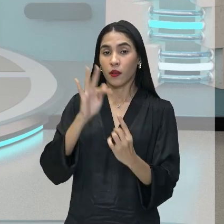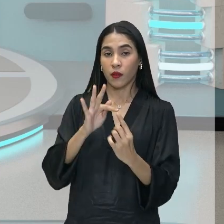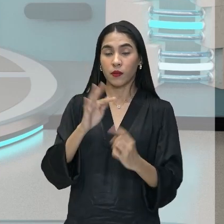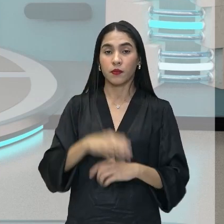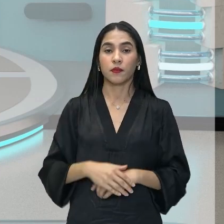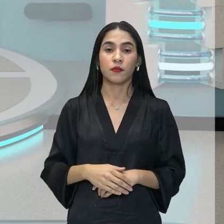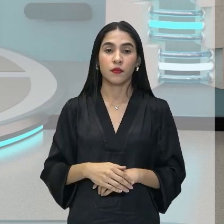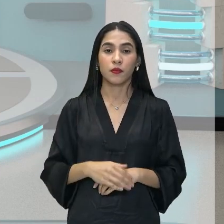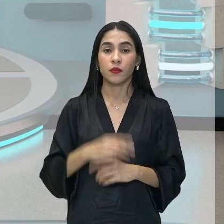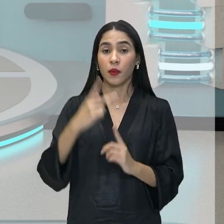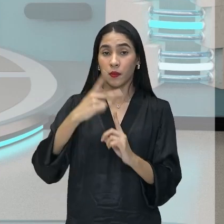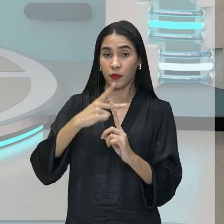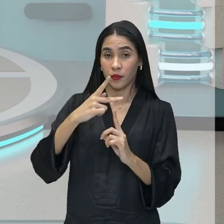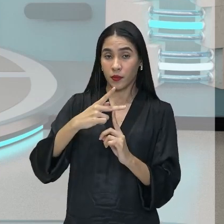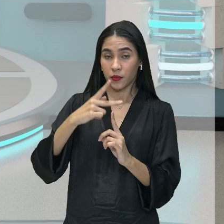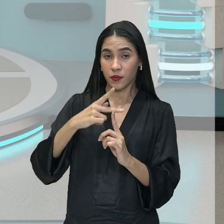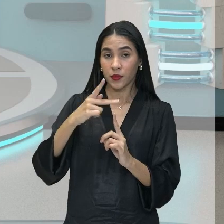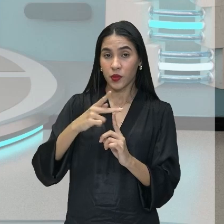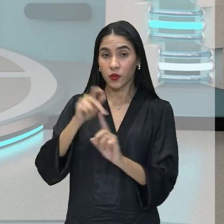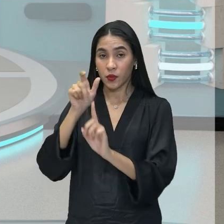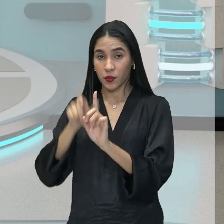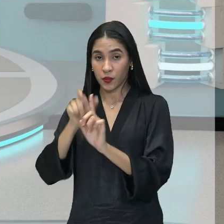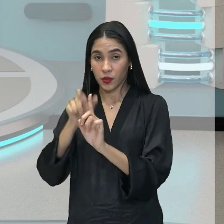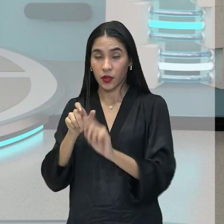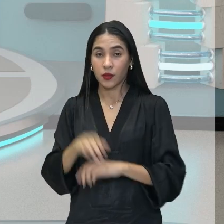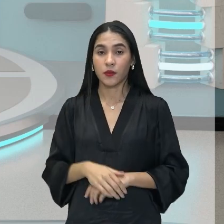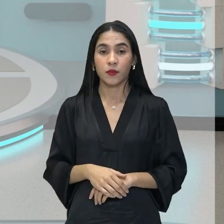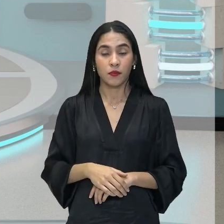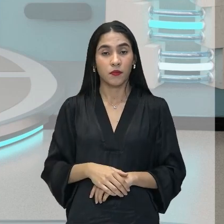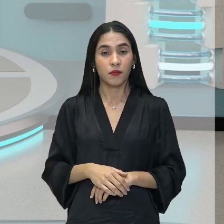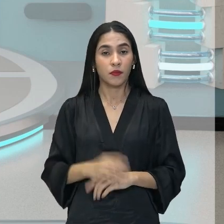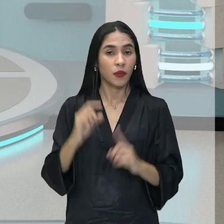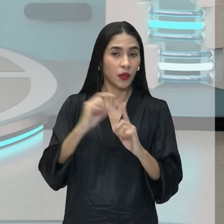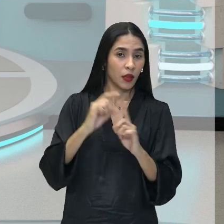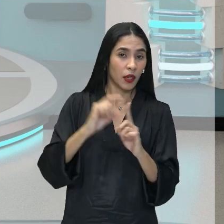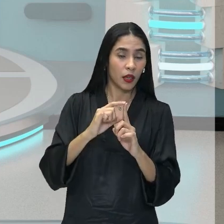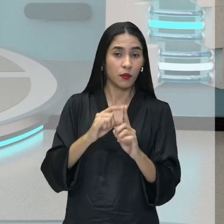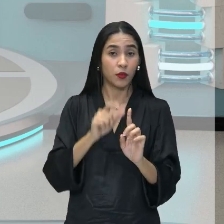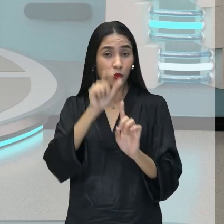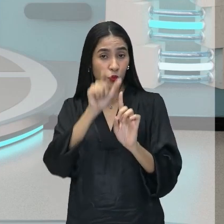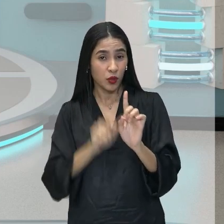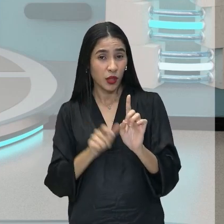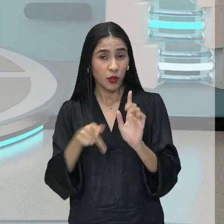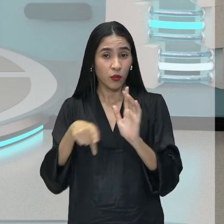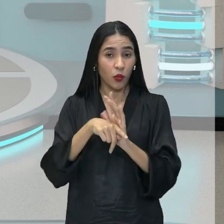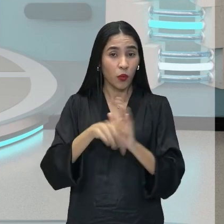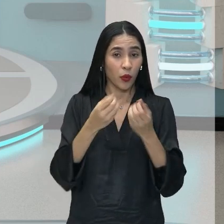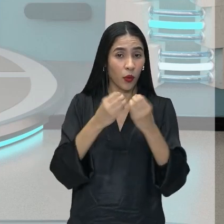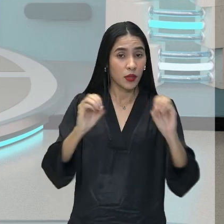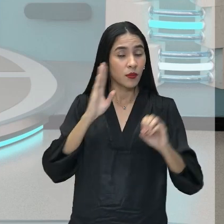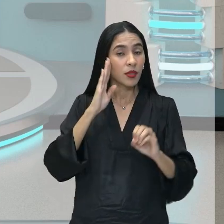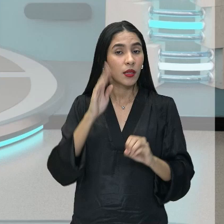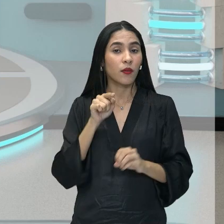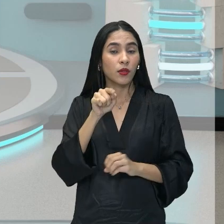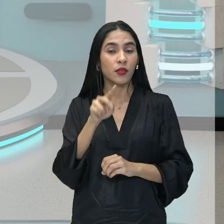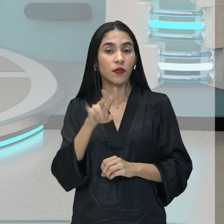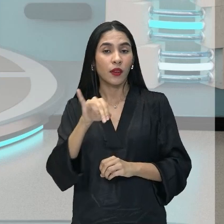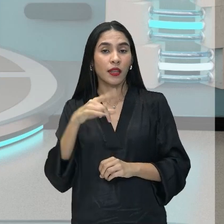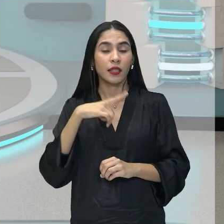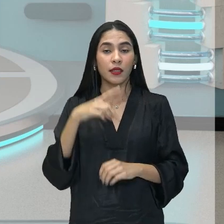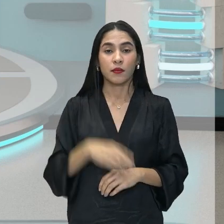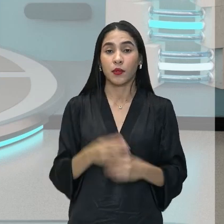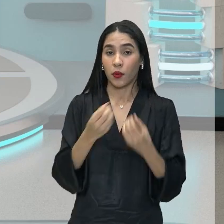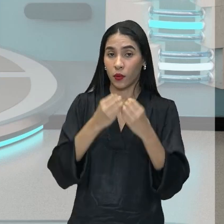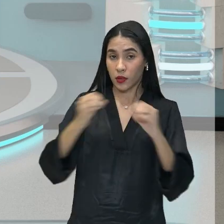de predicativo do sujeito, de algum termo, ou seja, do sujeito da oração principal, você vai ter ali uma